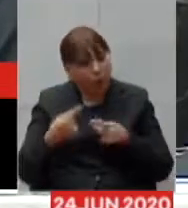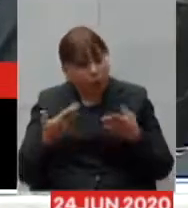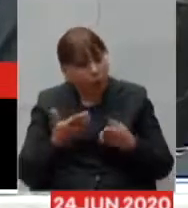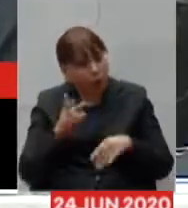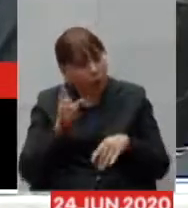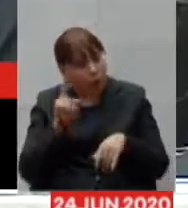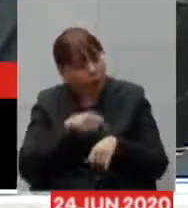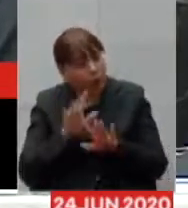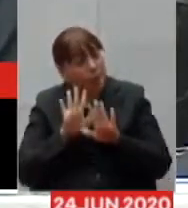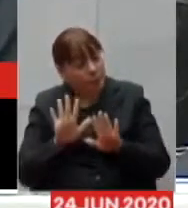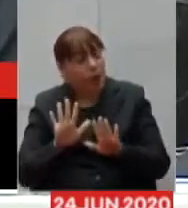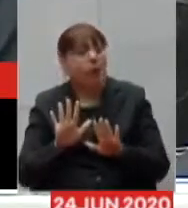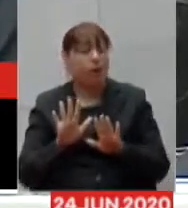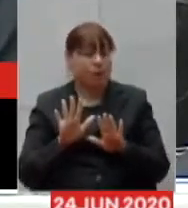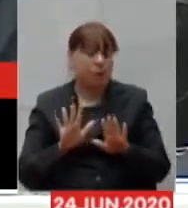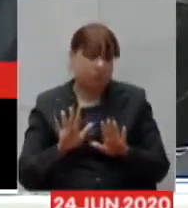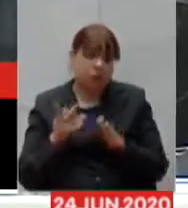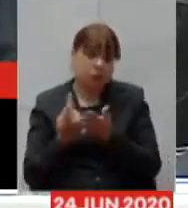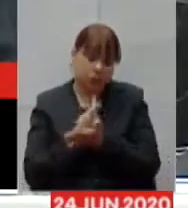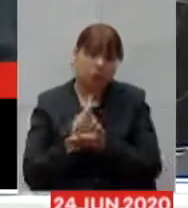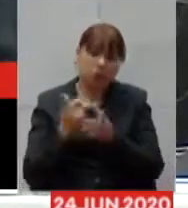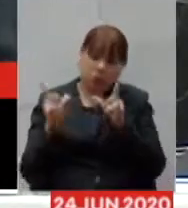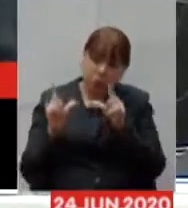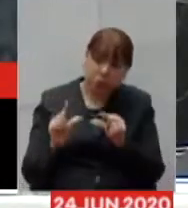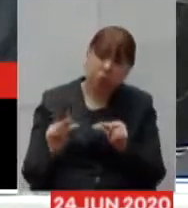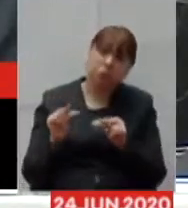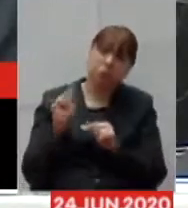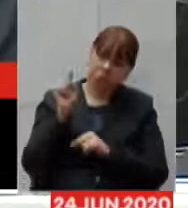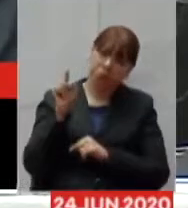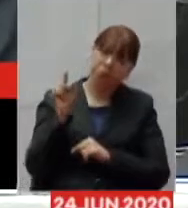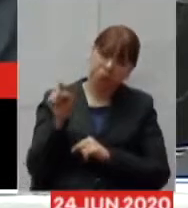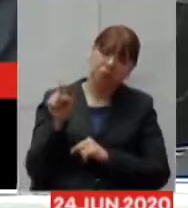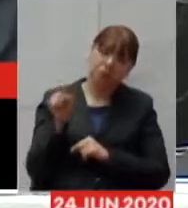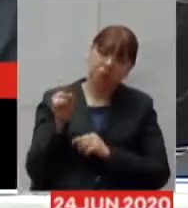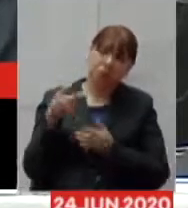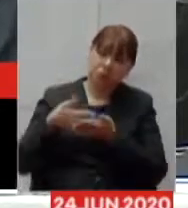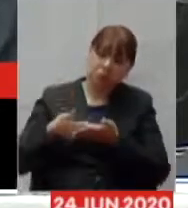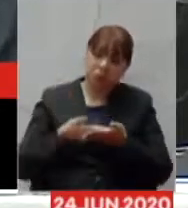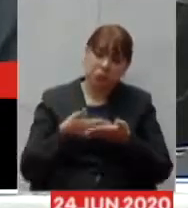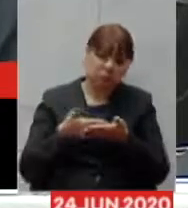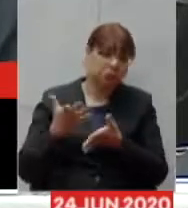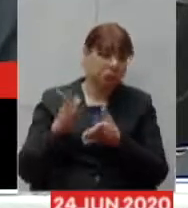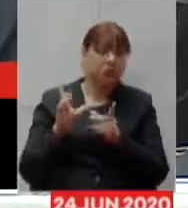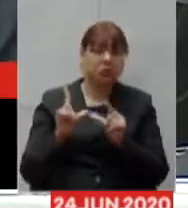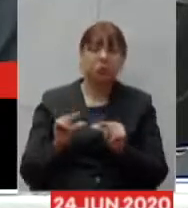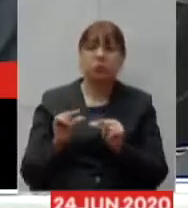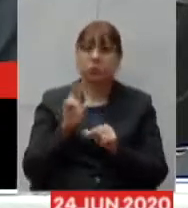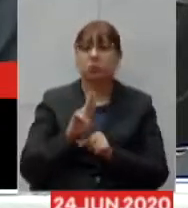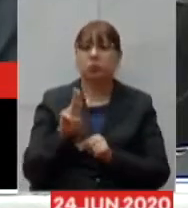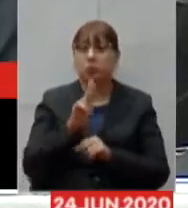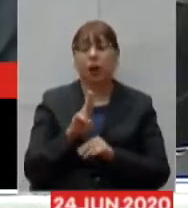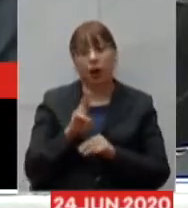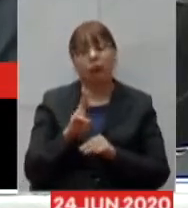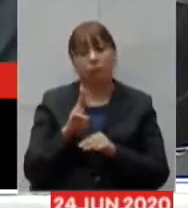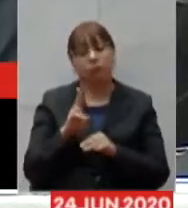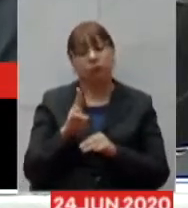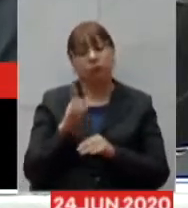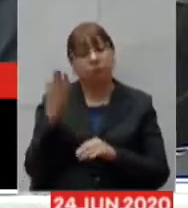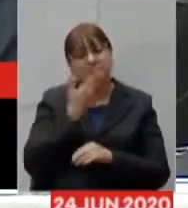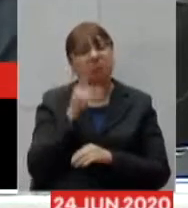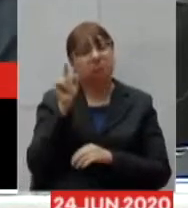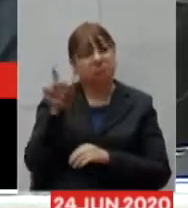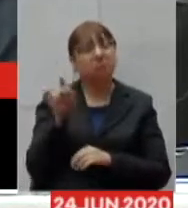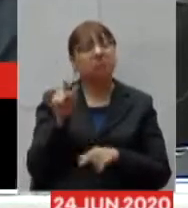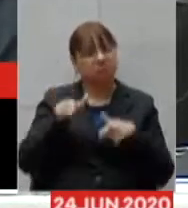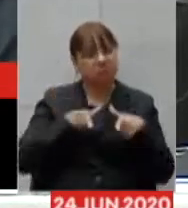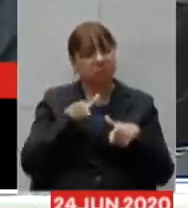para o pico mas efetivamente ou seja nós tivemos até uma redução da ocupação da macro oeste isso mostra eficiência lá do